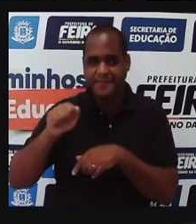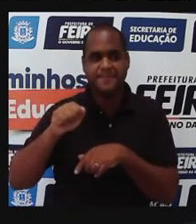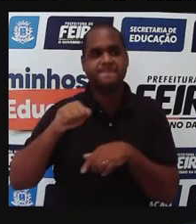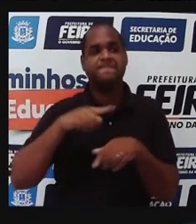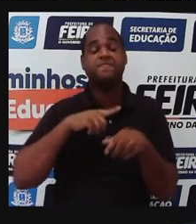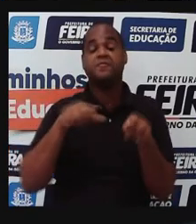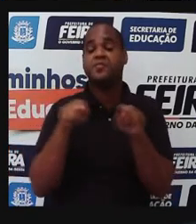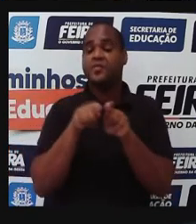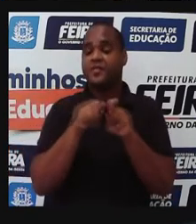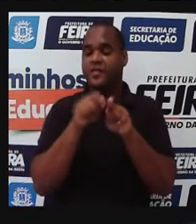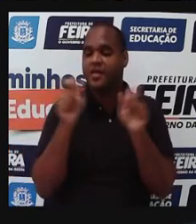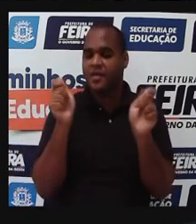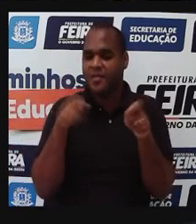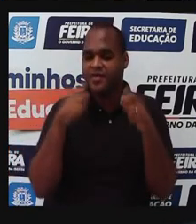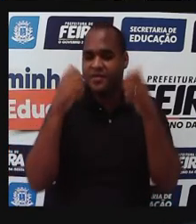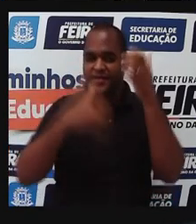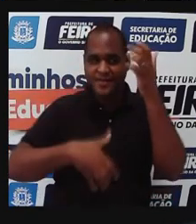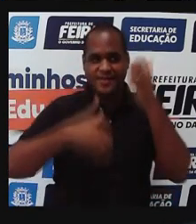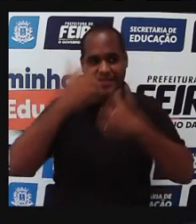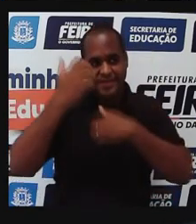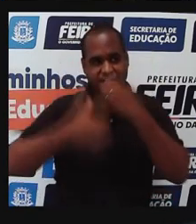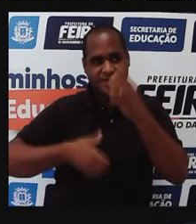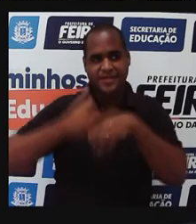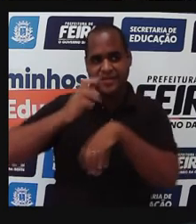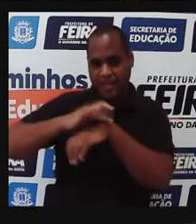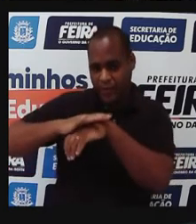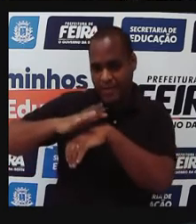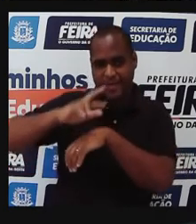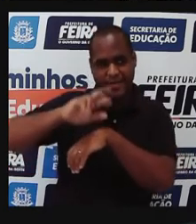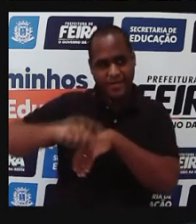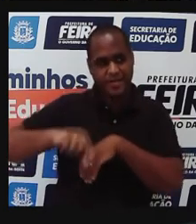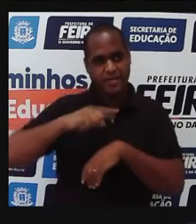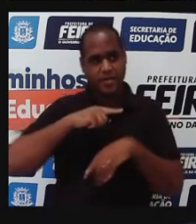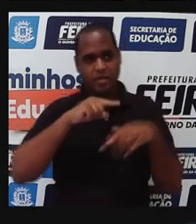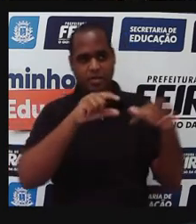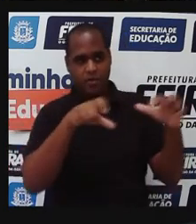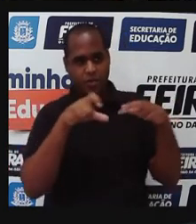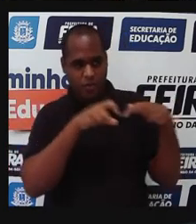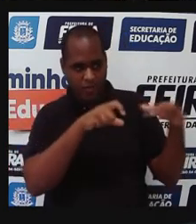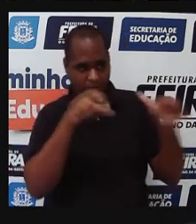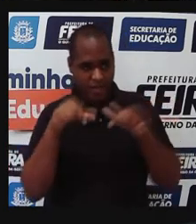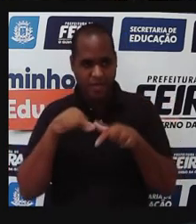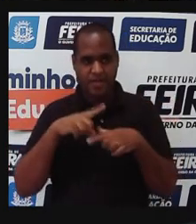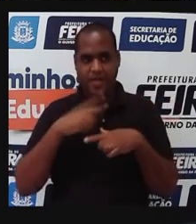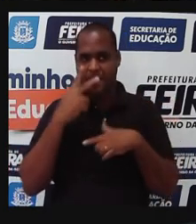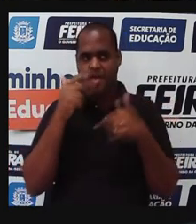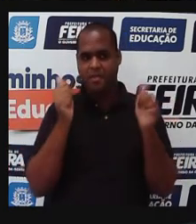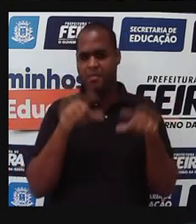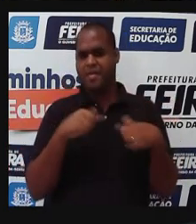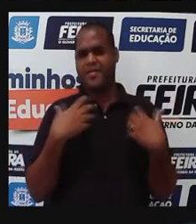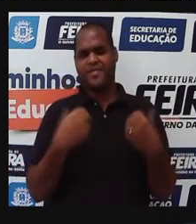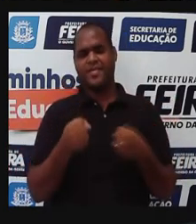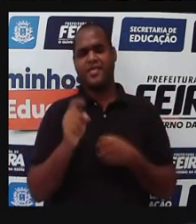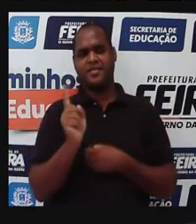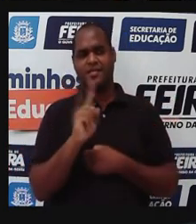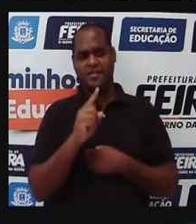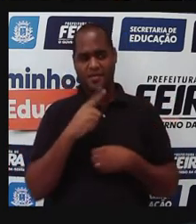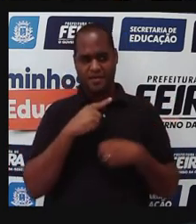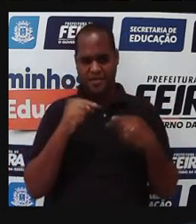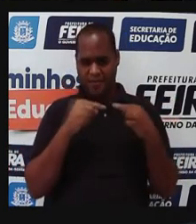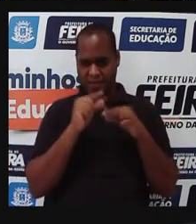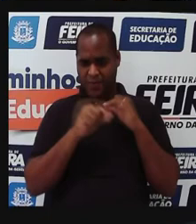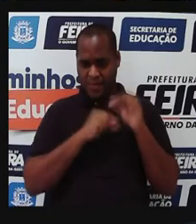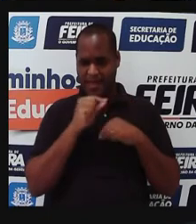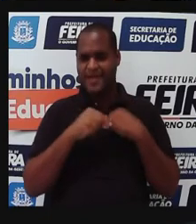né, que acabam tendo as doenças das suas localidades sendo negligenciadas, não vistas. Por quê?